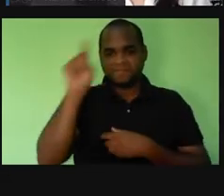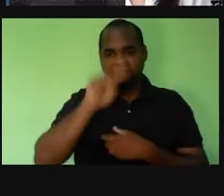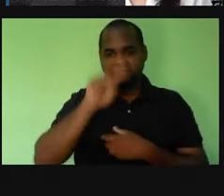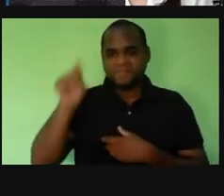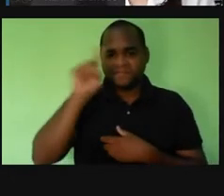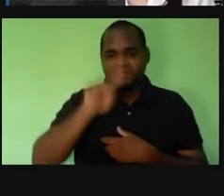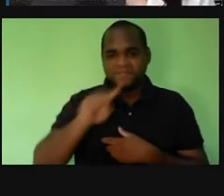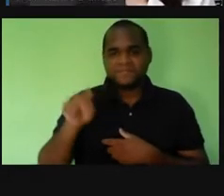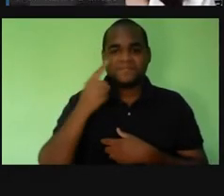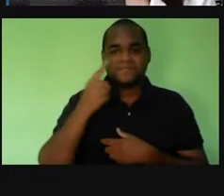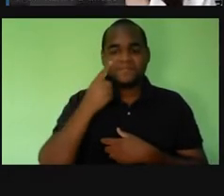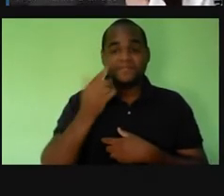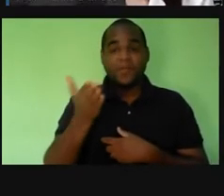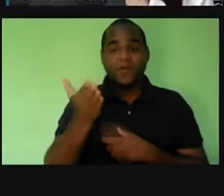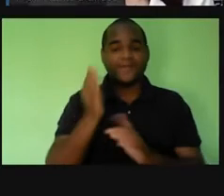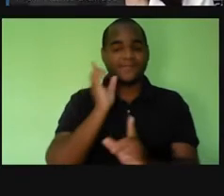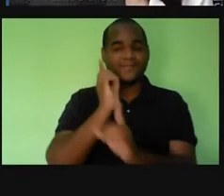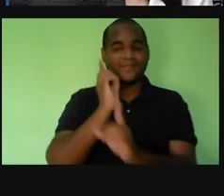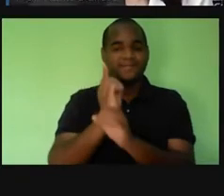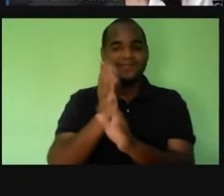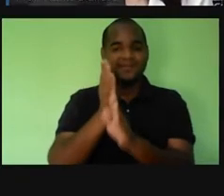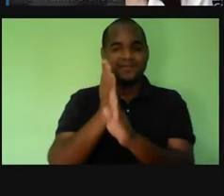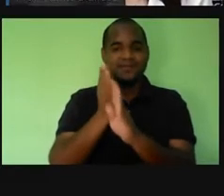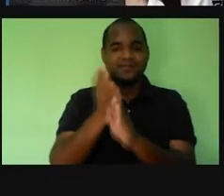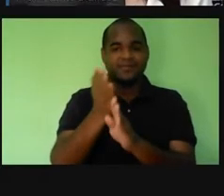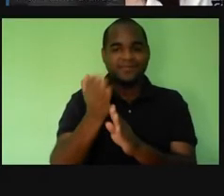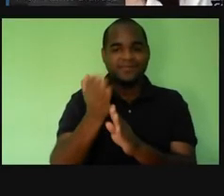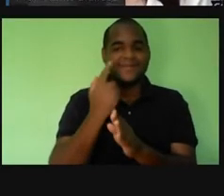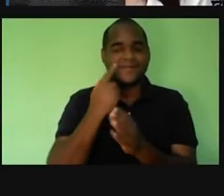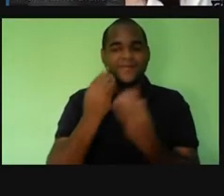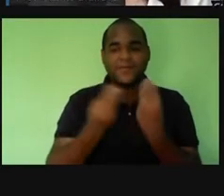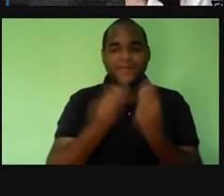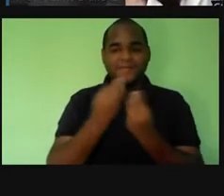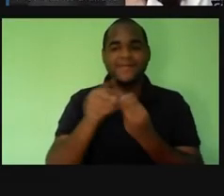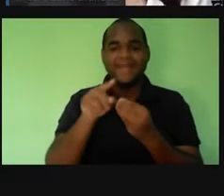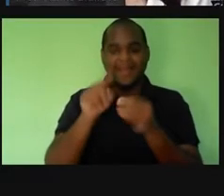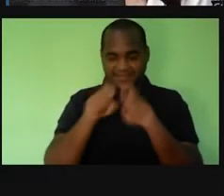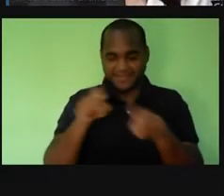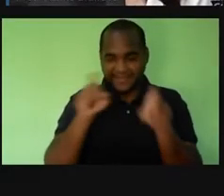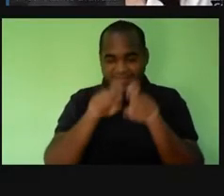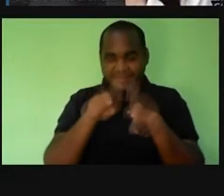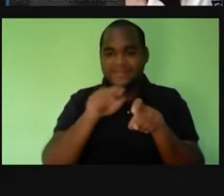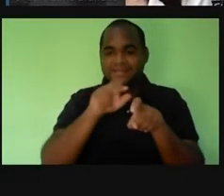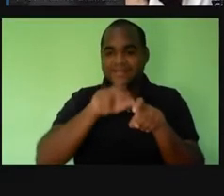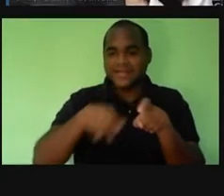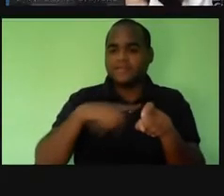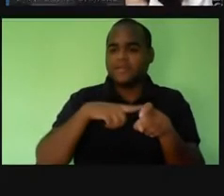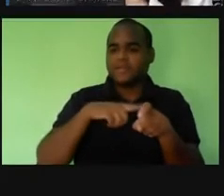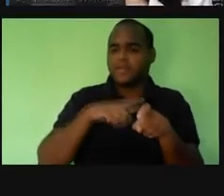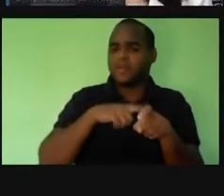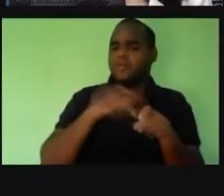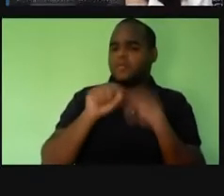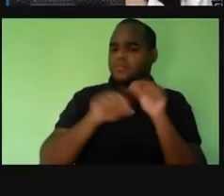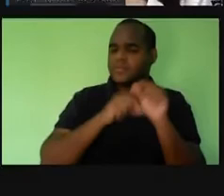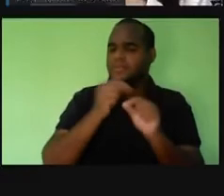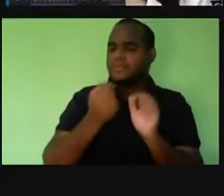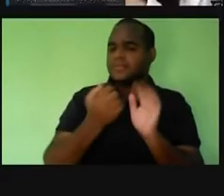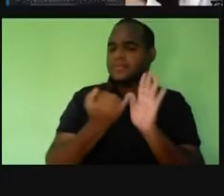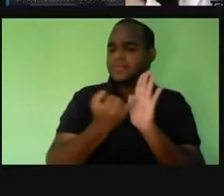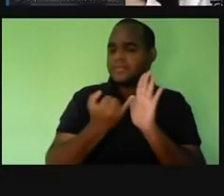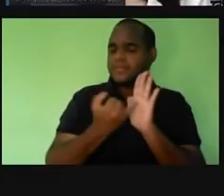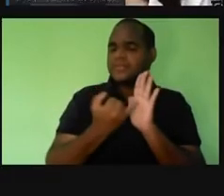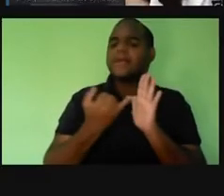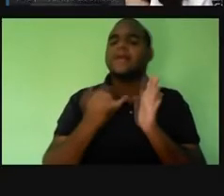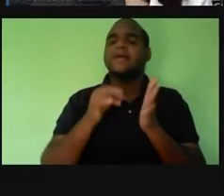E aí, nesse site, né? Ele vai explicando tanto as